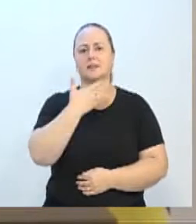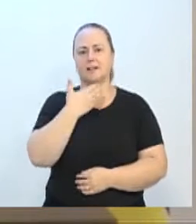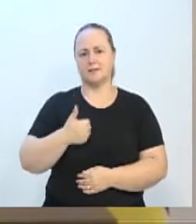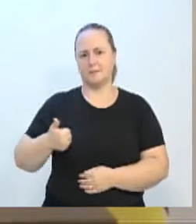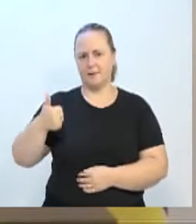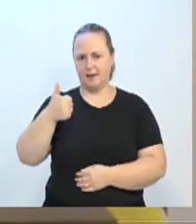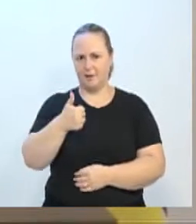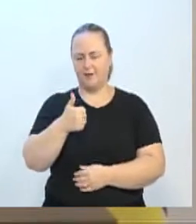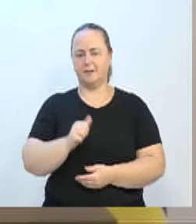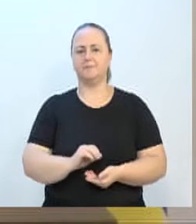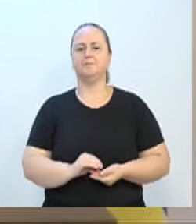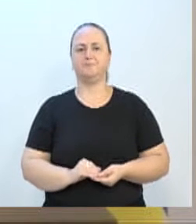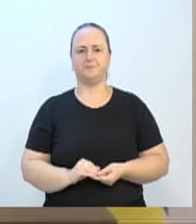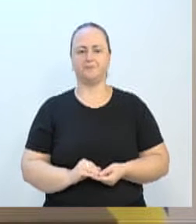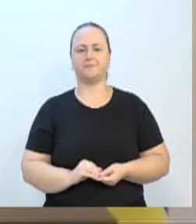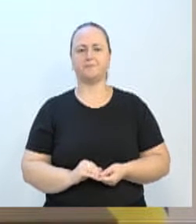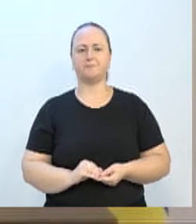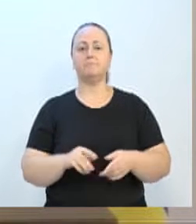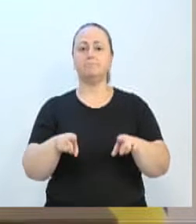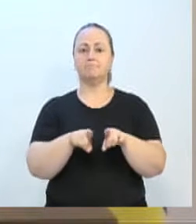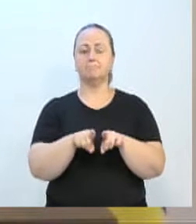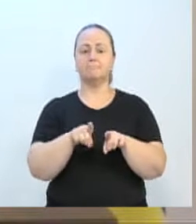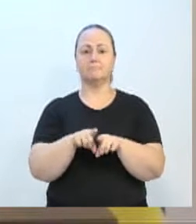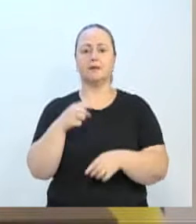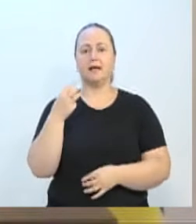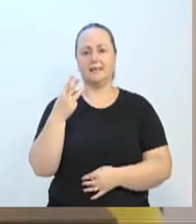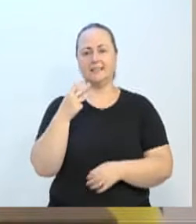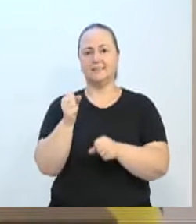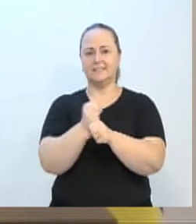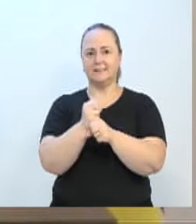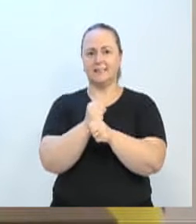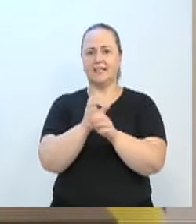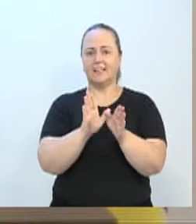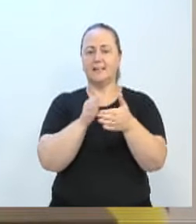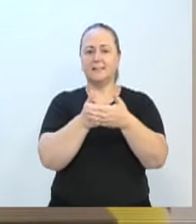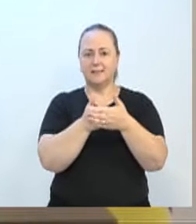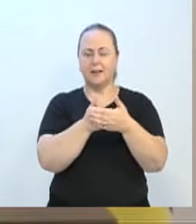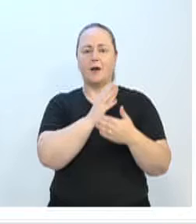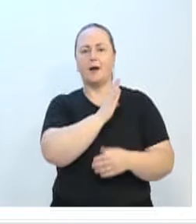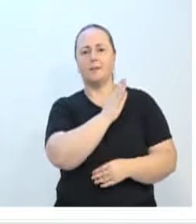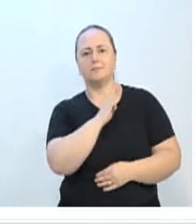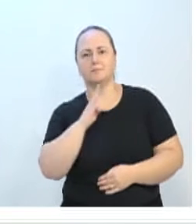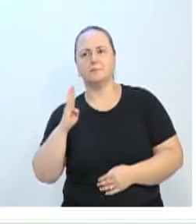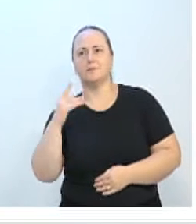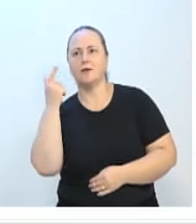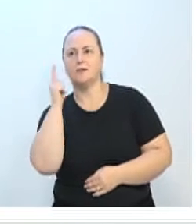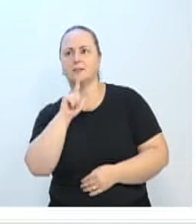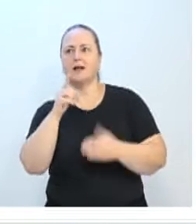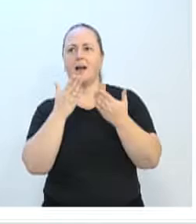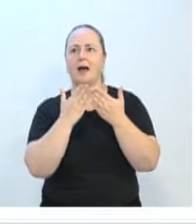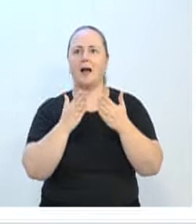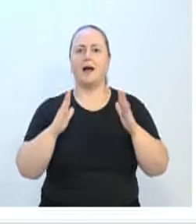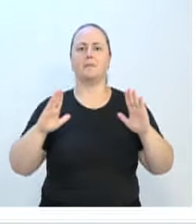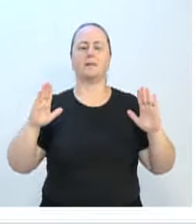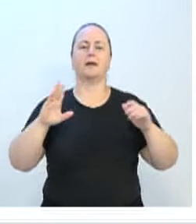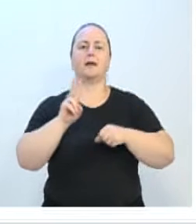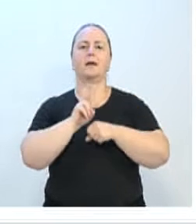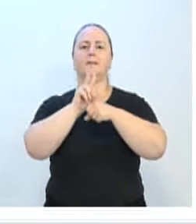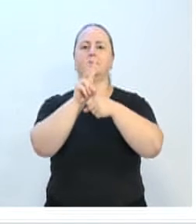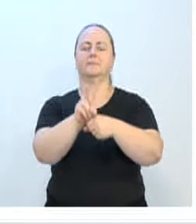quero destacar também aqui que, após três anos fechada, temos imagens, a Biblioteca de Blumenau reabre com expectativa de aumentar empréstimo de livro.